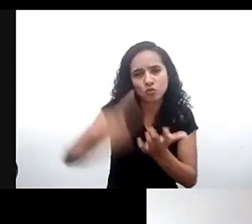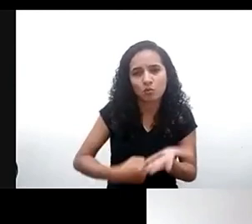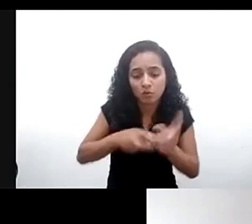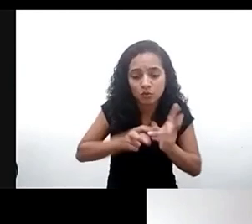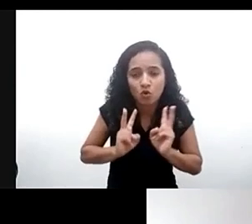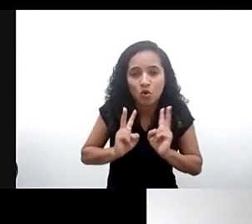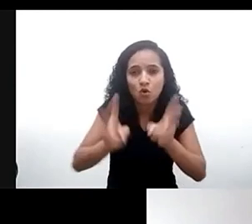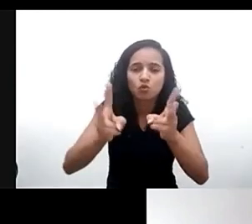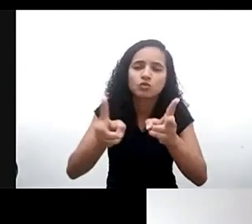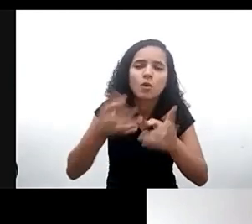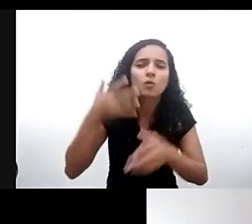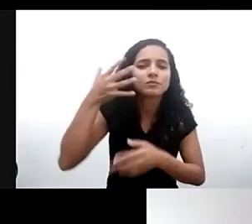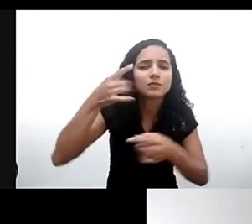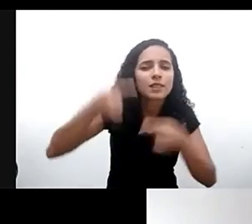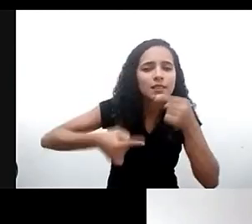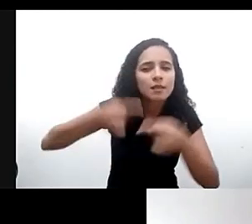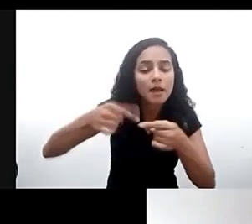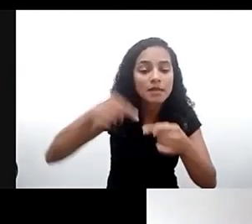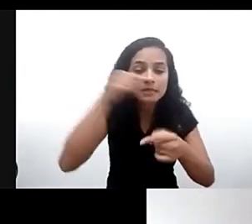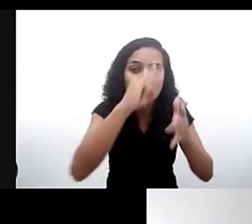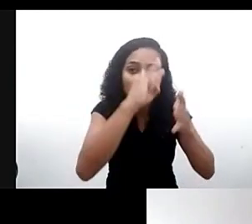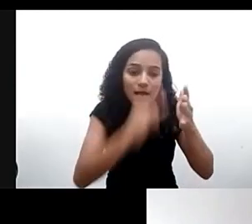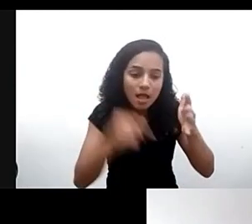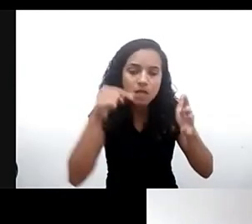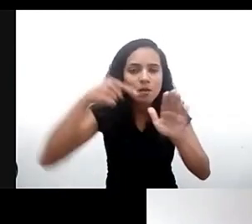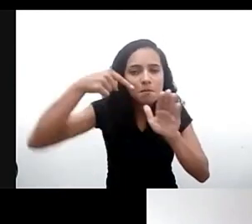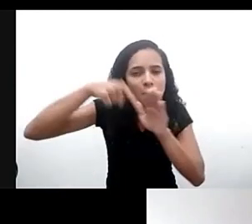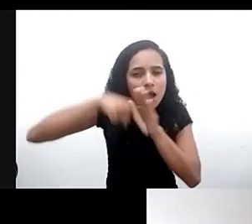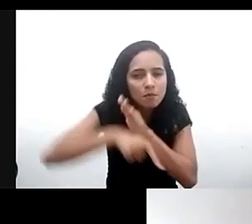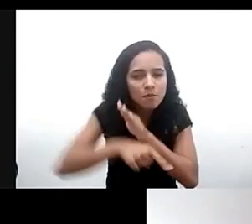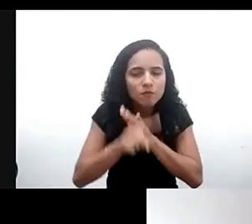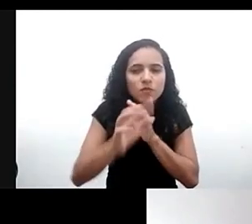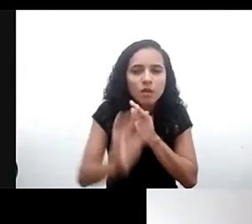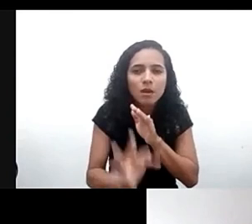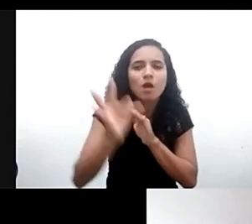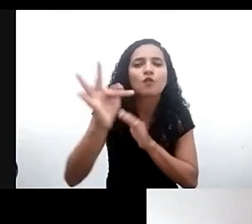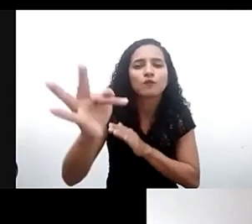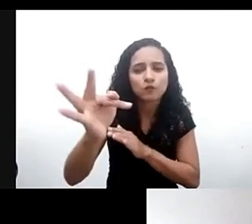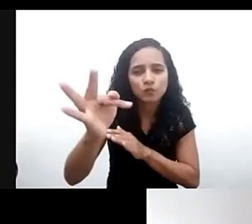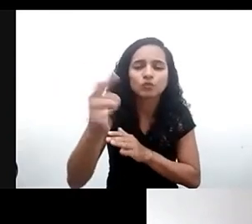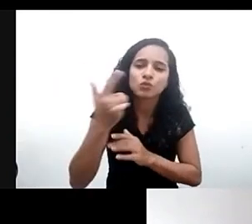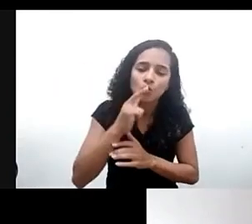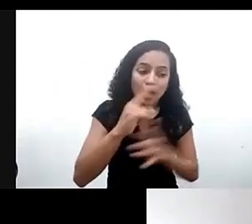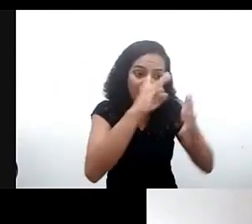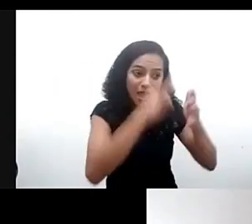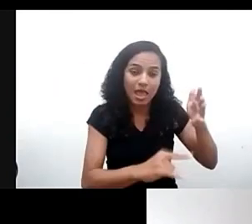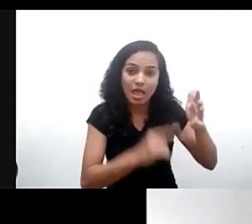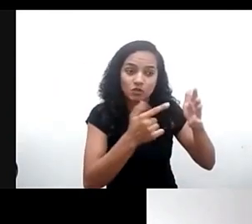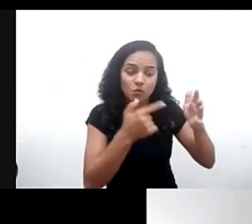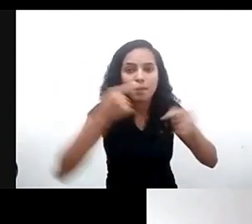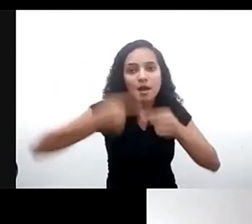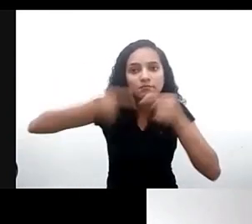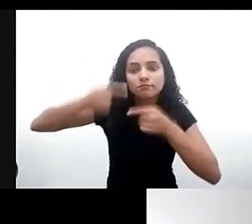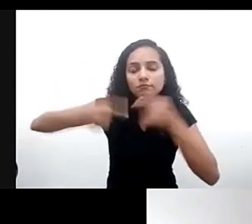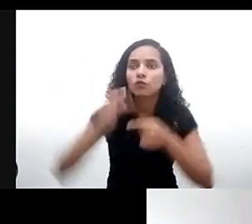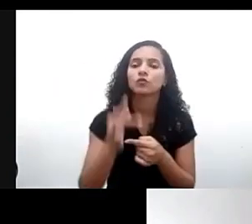aprofundar esses debates no futuro para pegar cada ponto que o comentário traz e discutir como que a gente pode